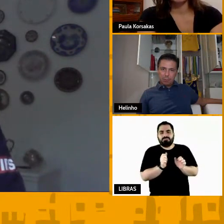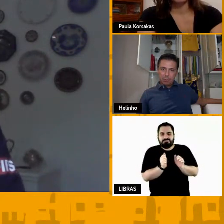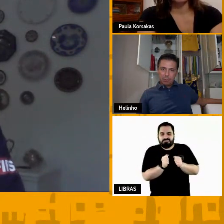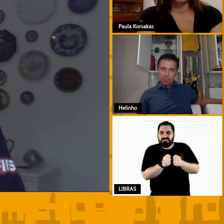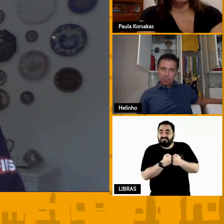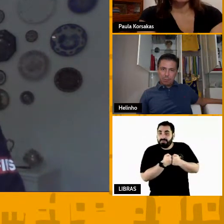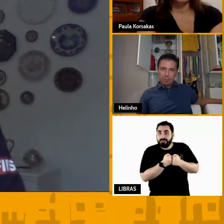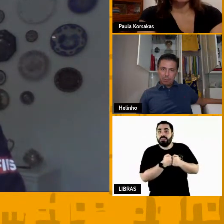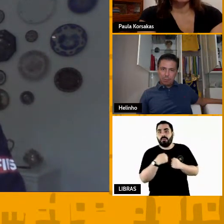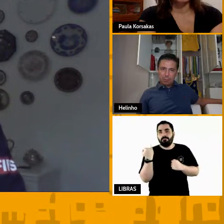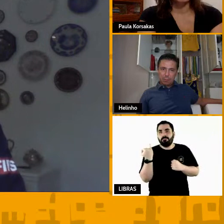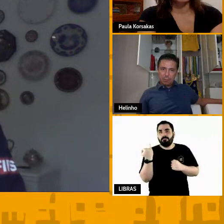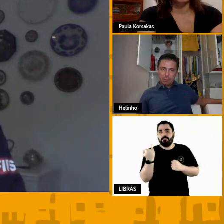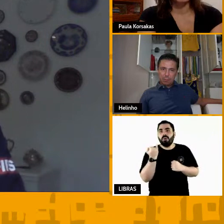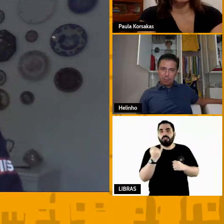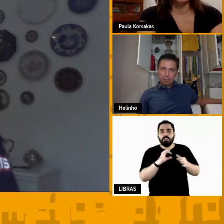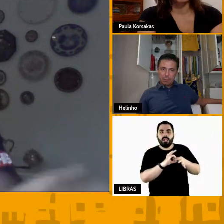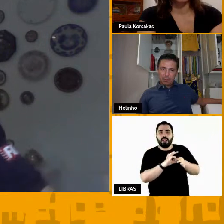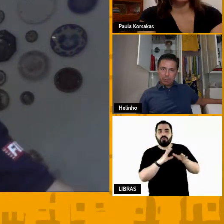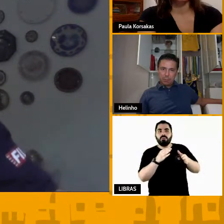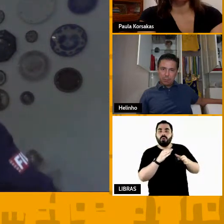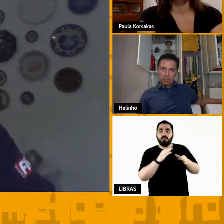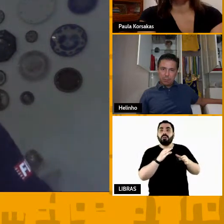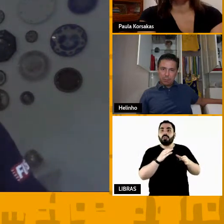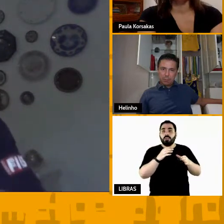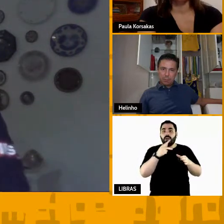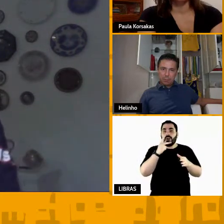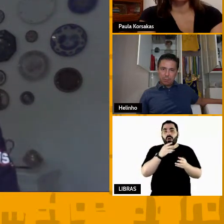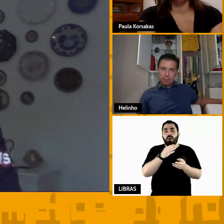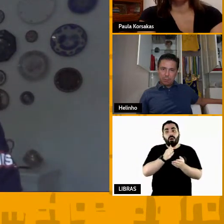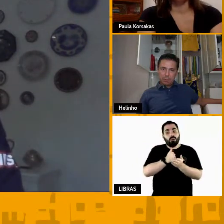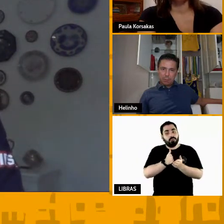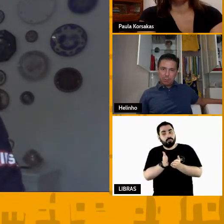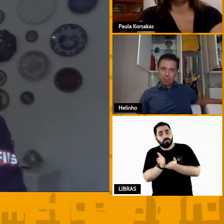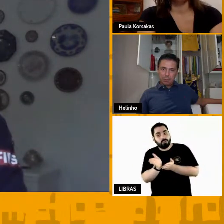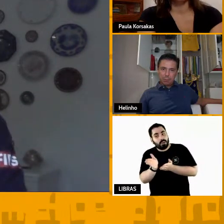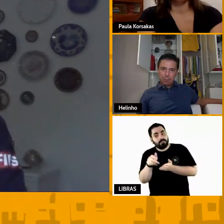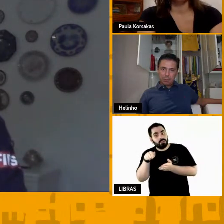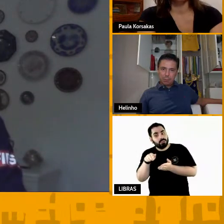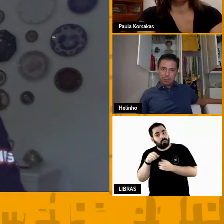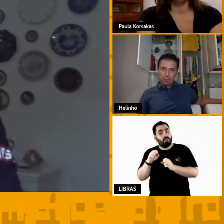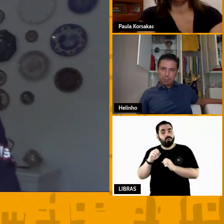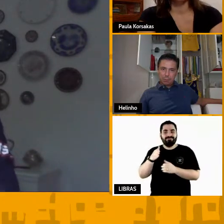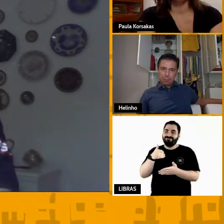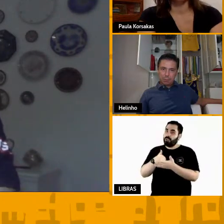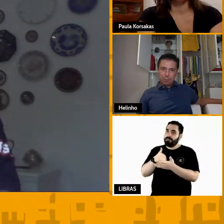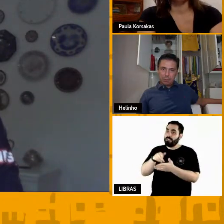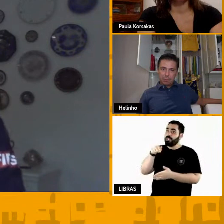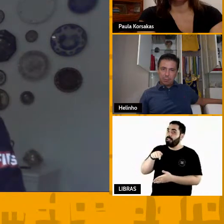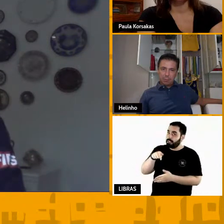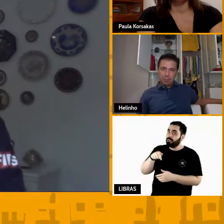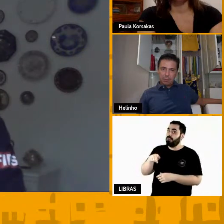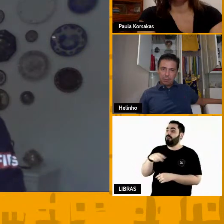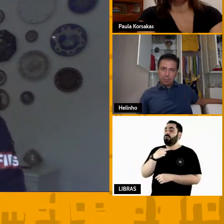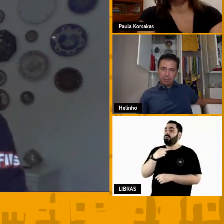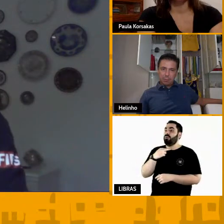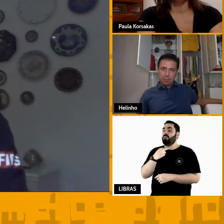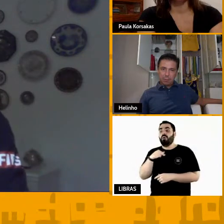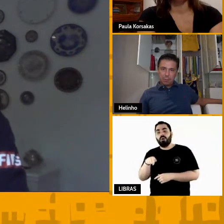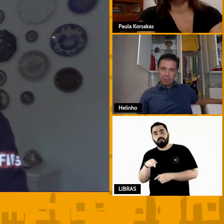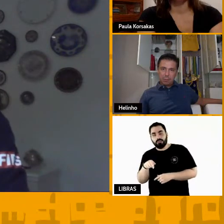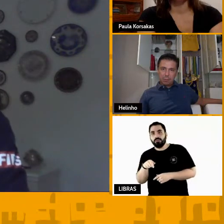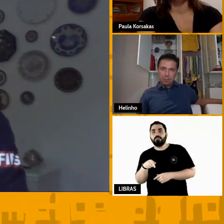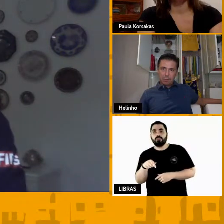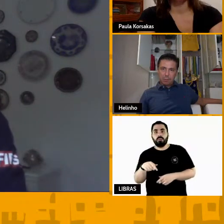errar e ir direcionando o caminho passou do limite isso aqui não o Elin falou esse arremesso irresponsável ótimo